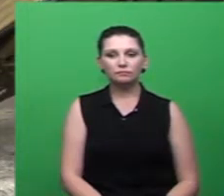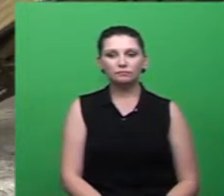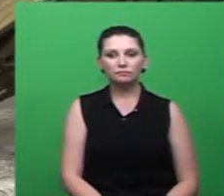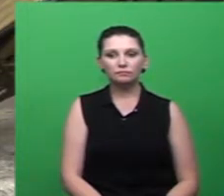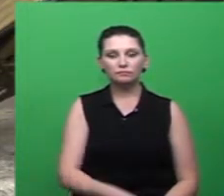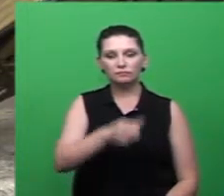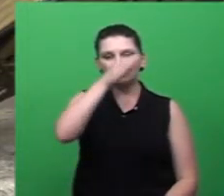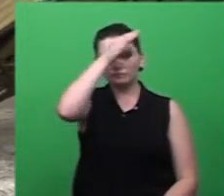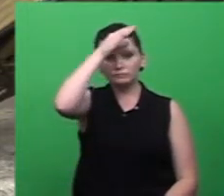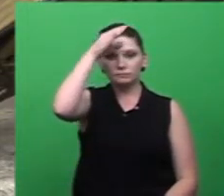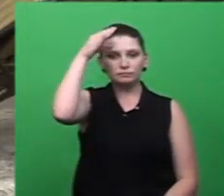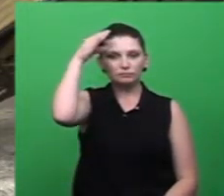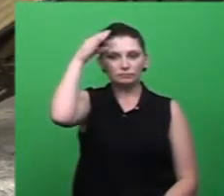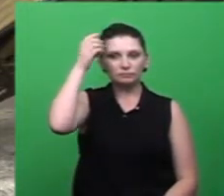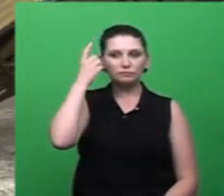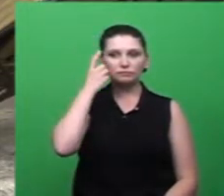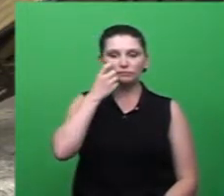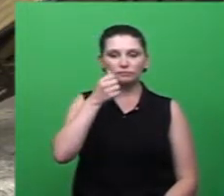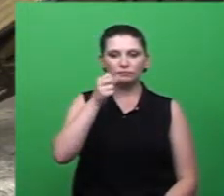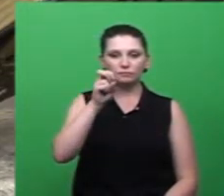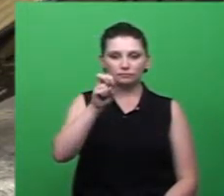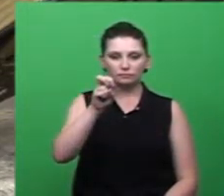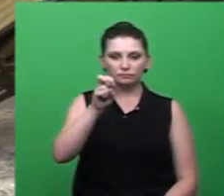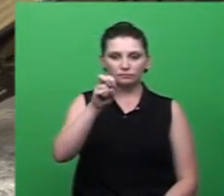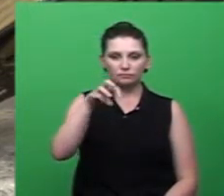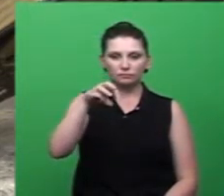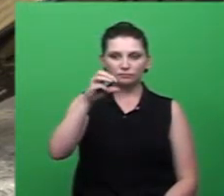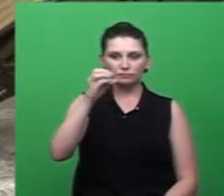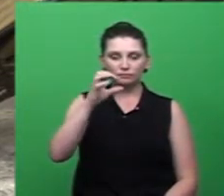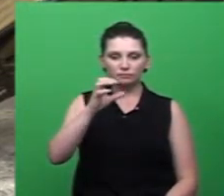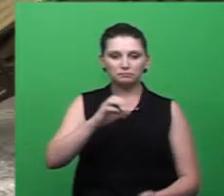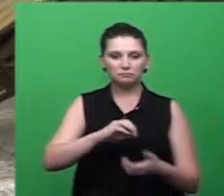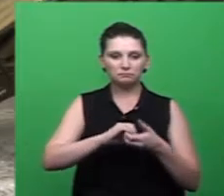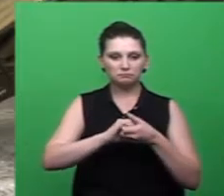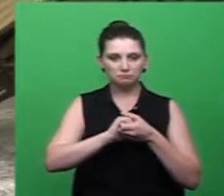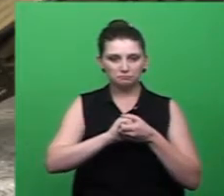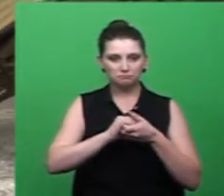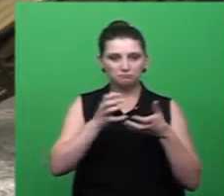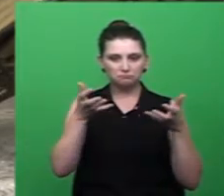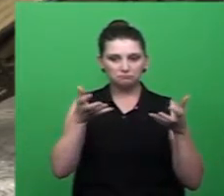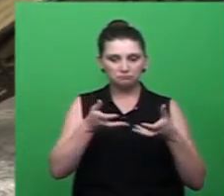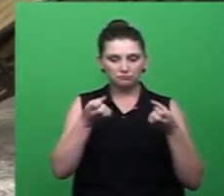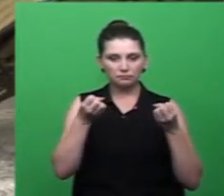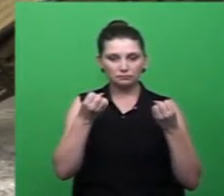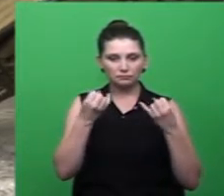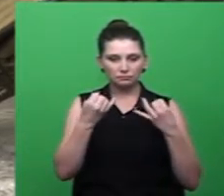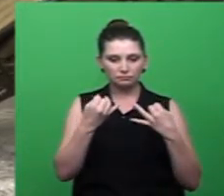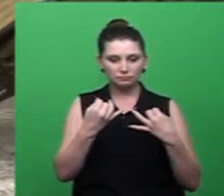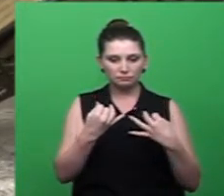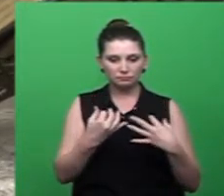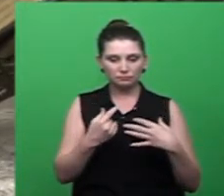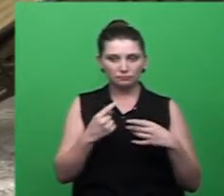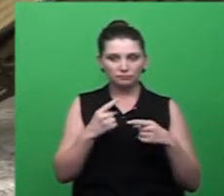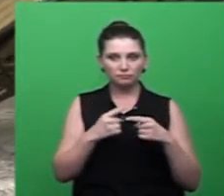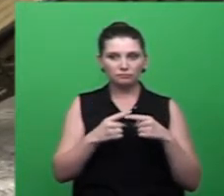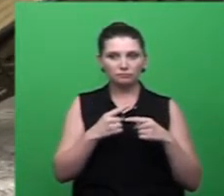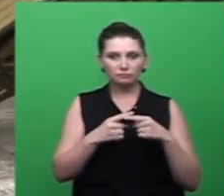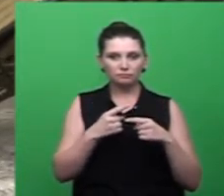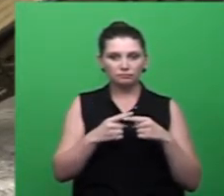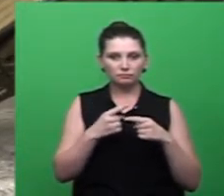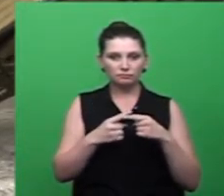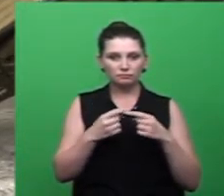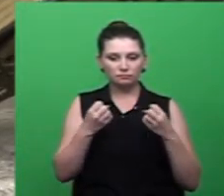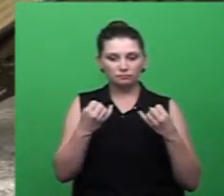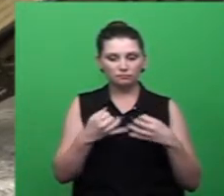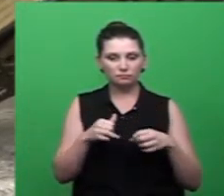Cristiúma, 15 de março de 2016. Senhor presidente, cumprimentando cordialmente, dirijo-me a presença de vossa excelência para justificar